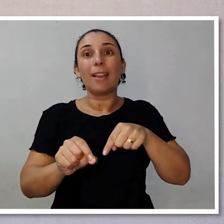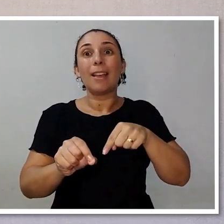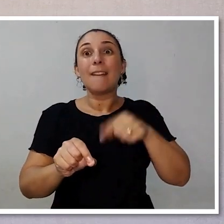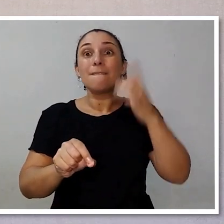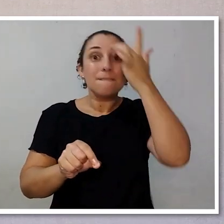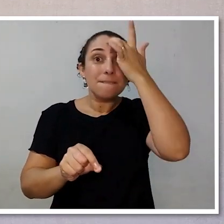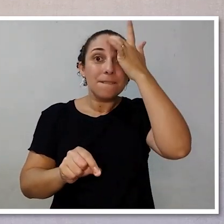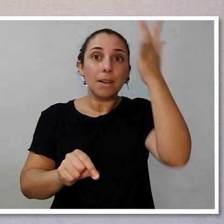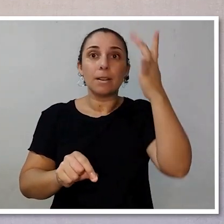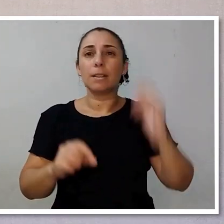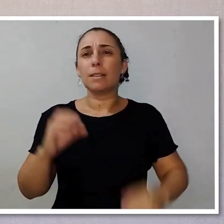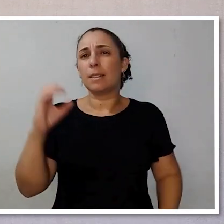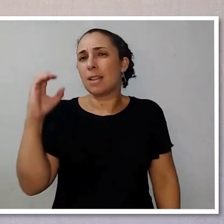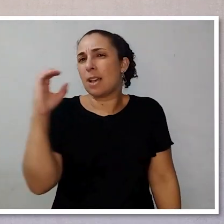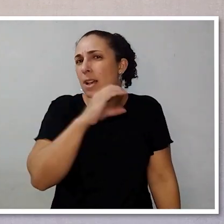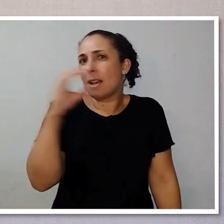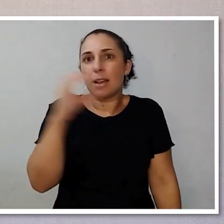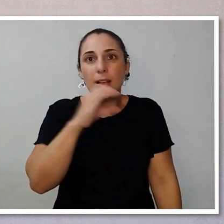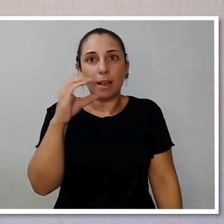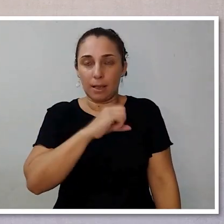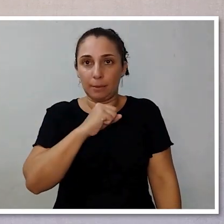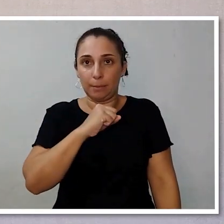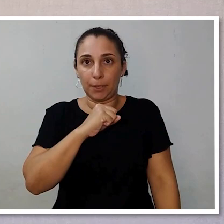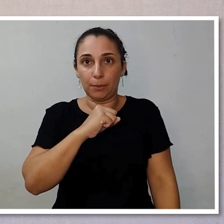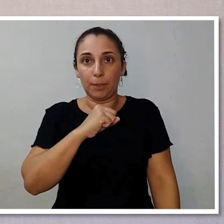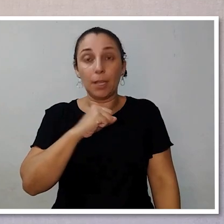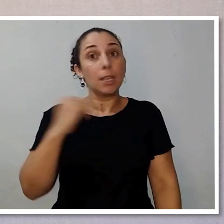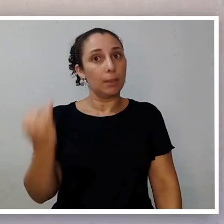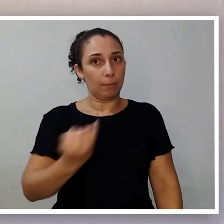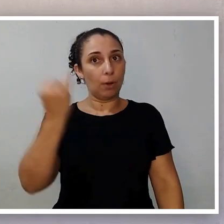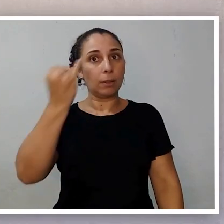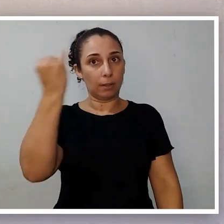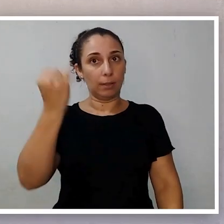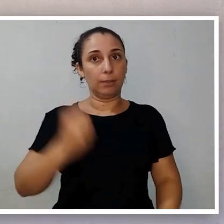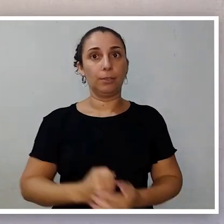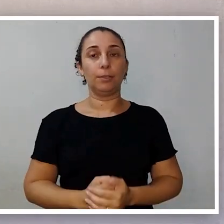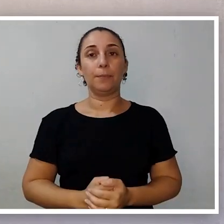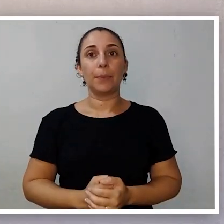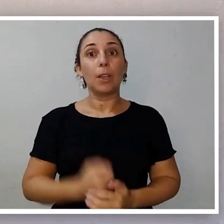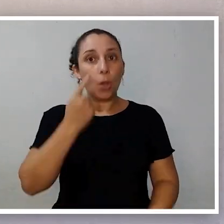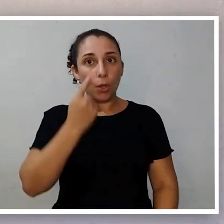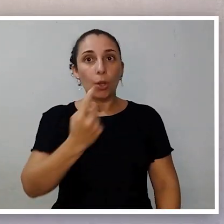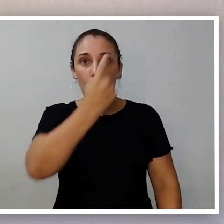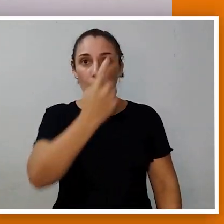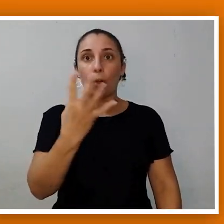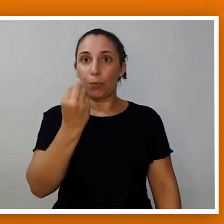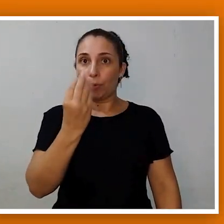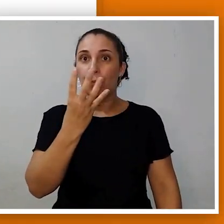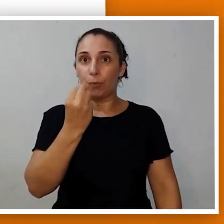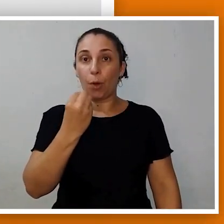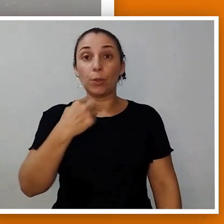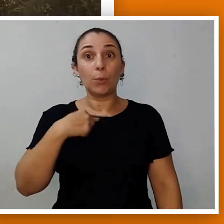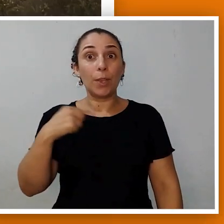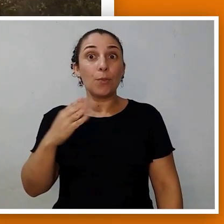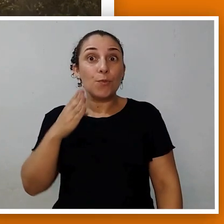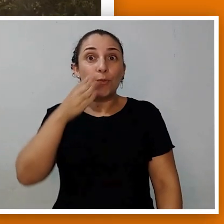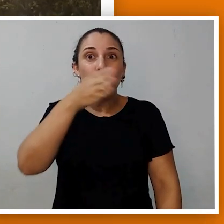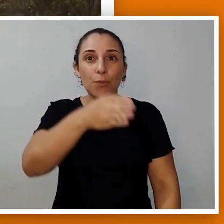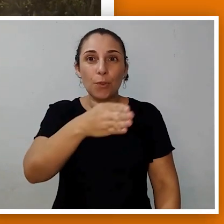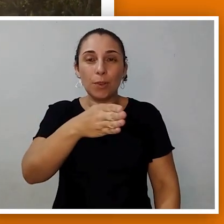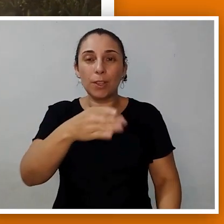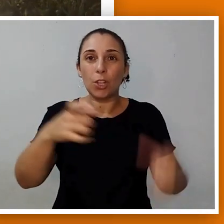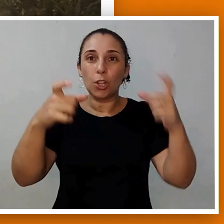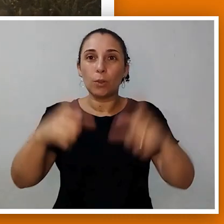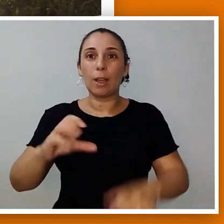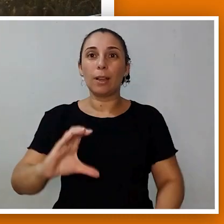montagem rápida do tripé. E isso é muito importante. Produção, me ajuda aí. Coloca aquela foto que eu fiz quando eu fui no